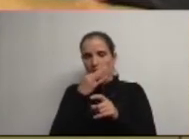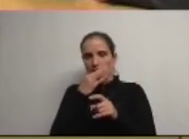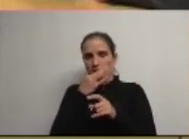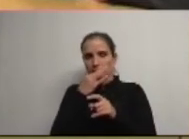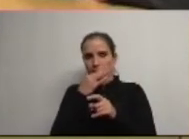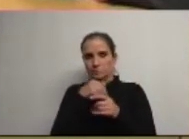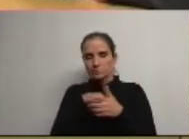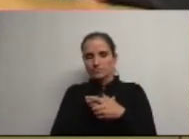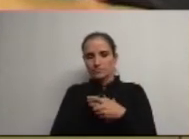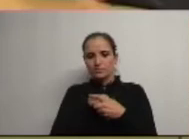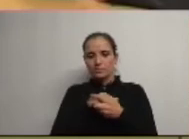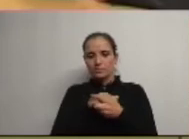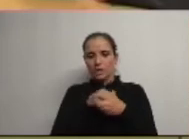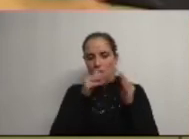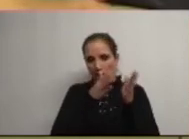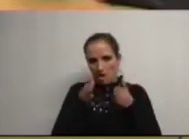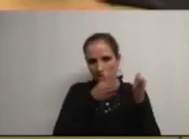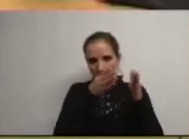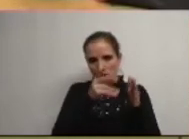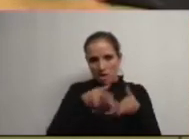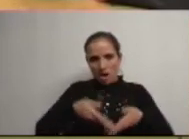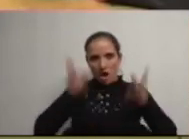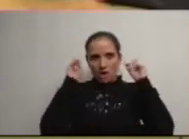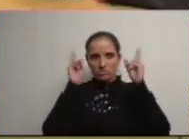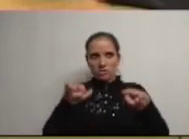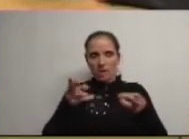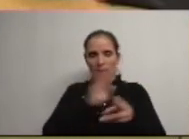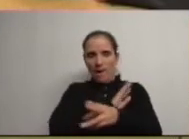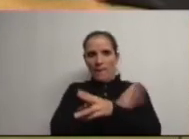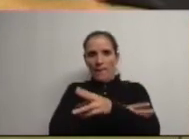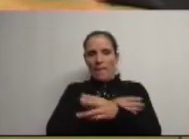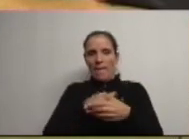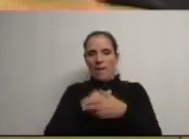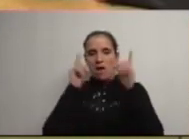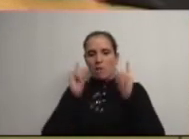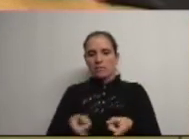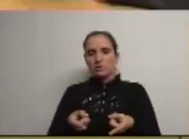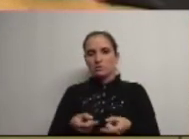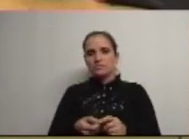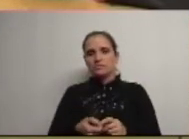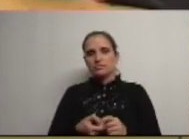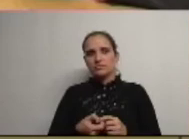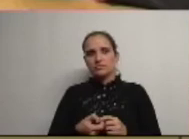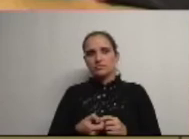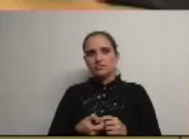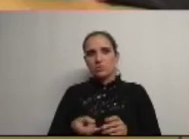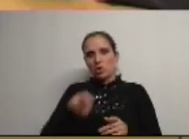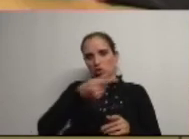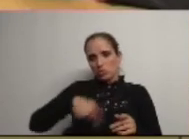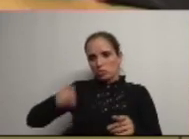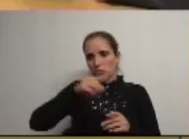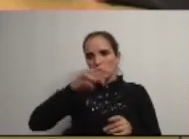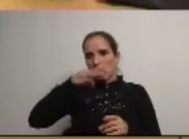que a ligação à autostrada e à Aveiro será a partir da chamada rotunda do